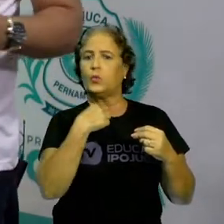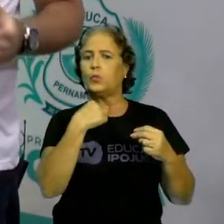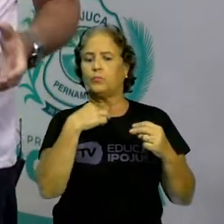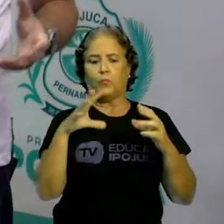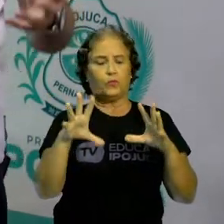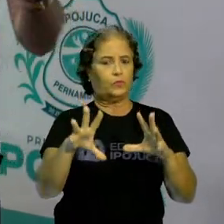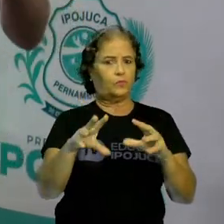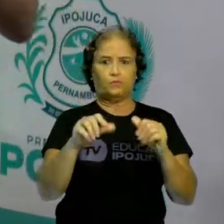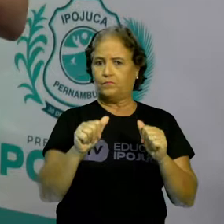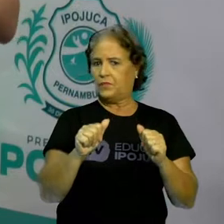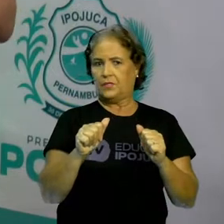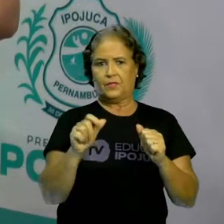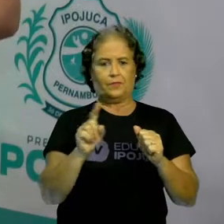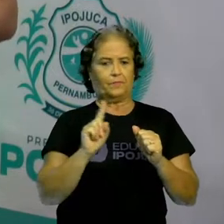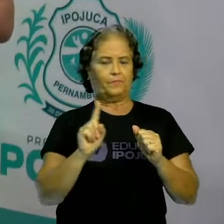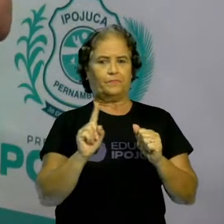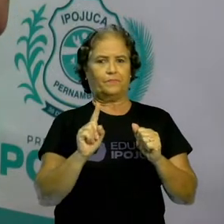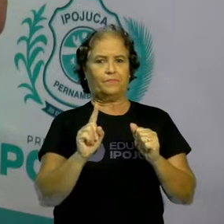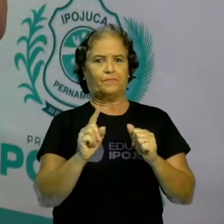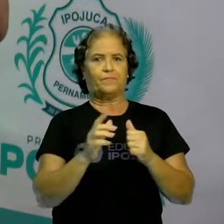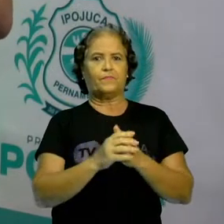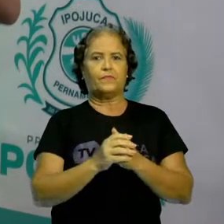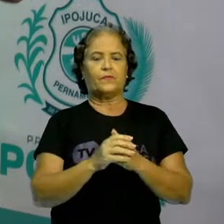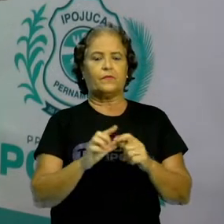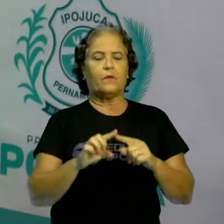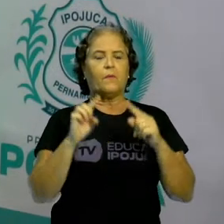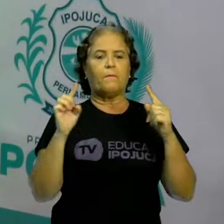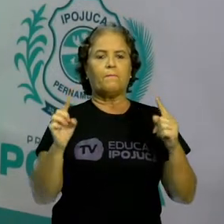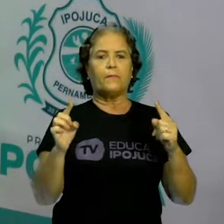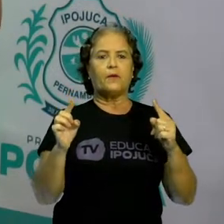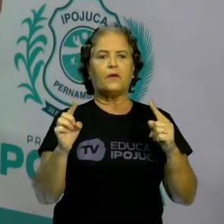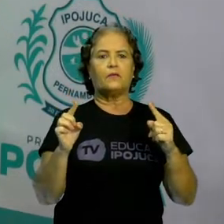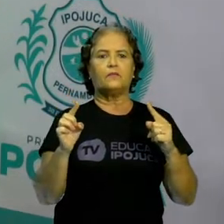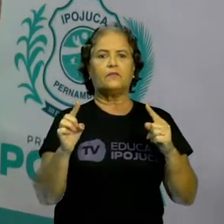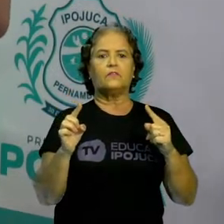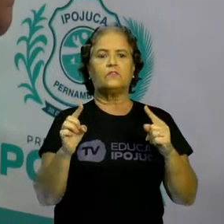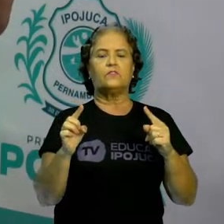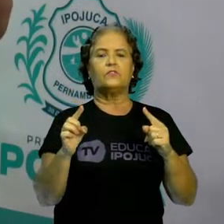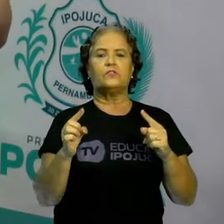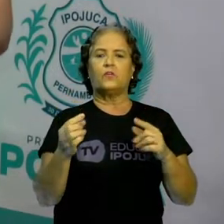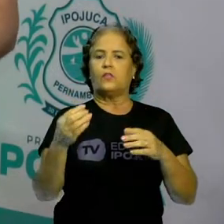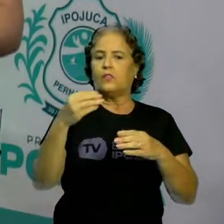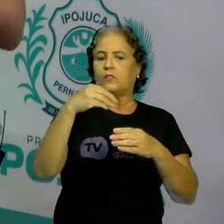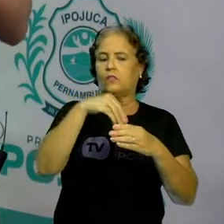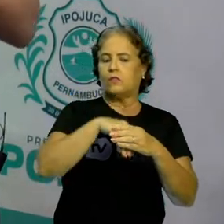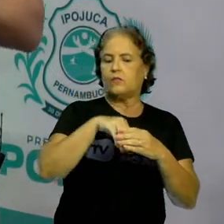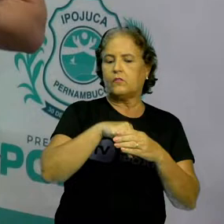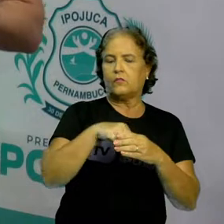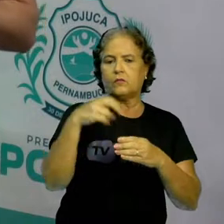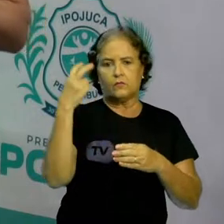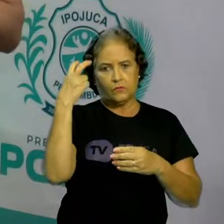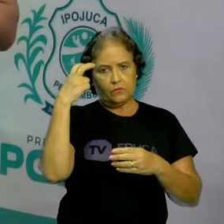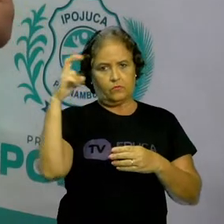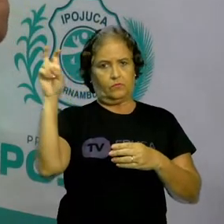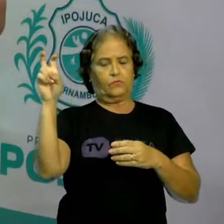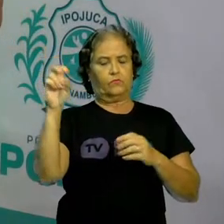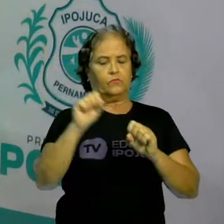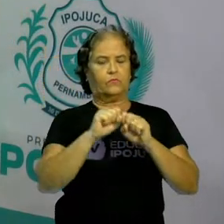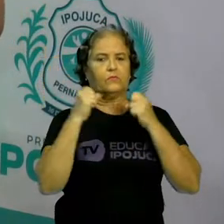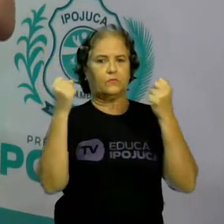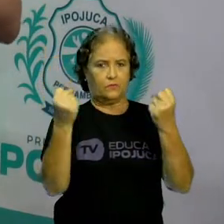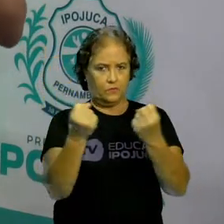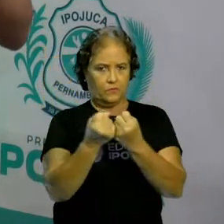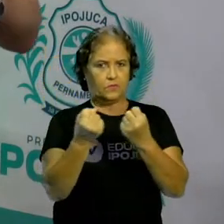É uma coisa que você não pode pegar, mas ainda assim faz parte da cultura daquela sociedade,